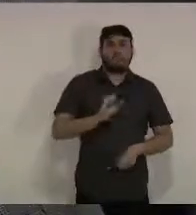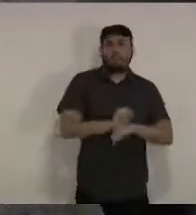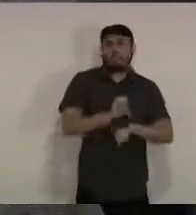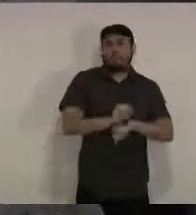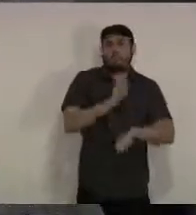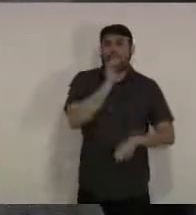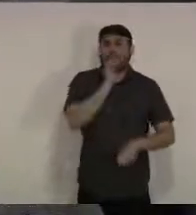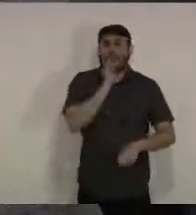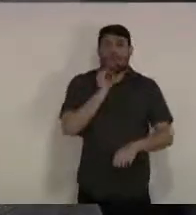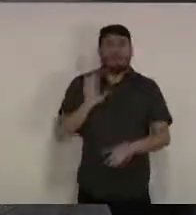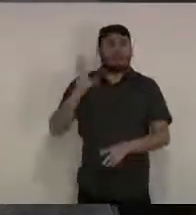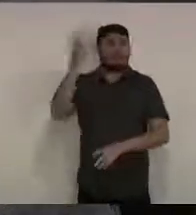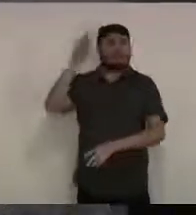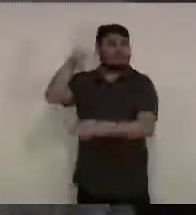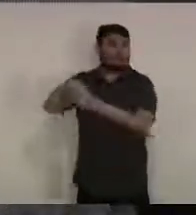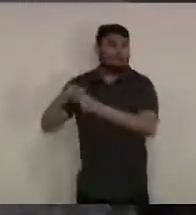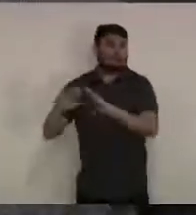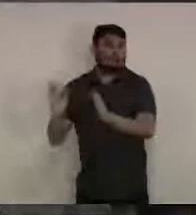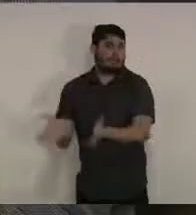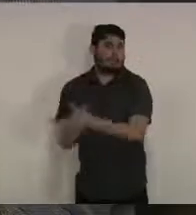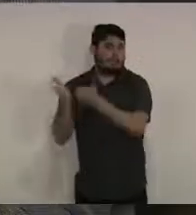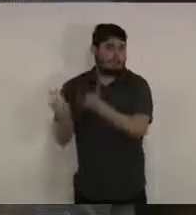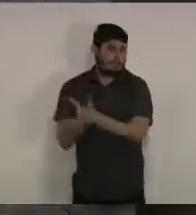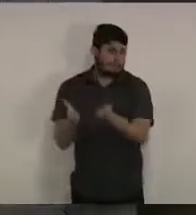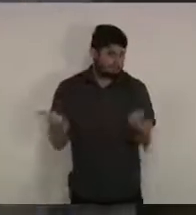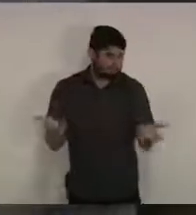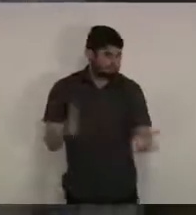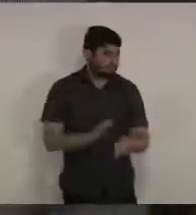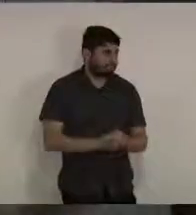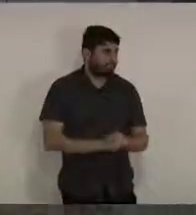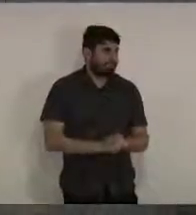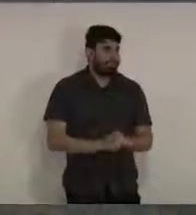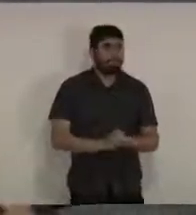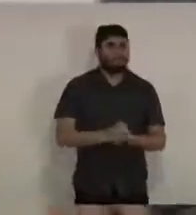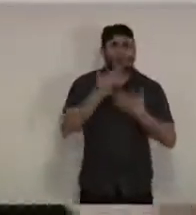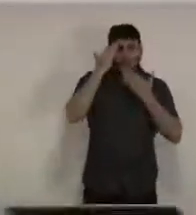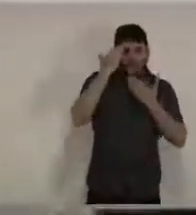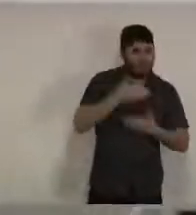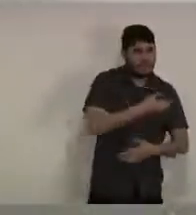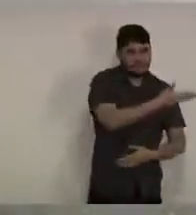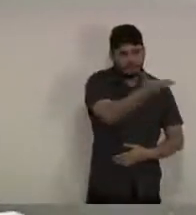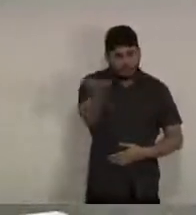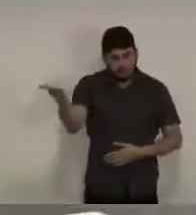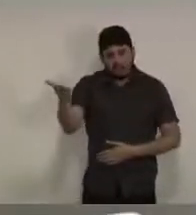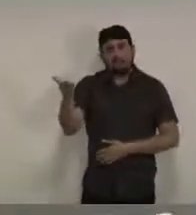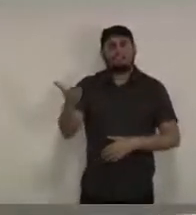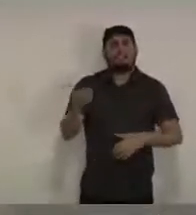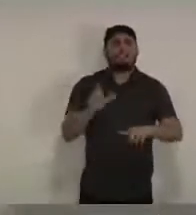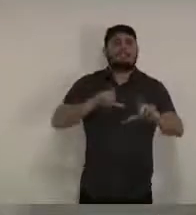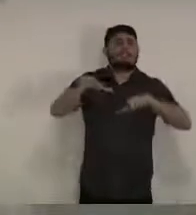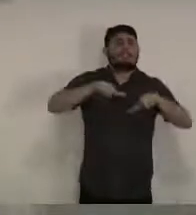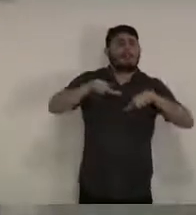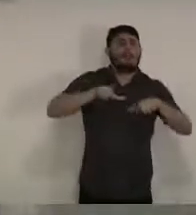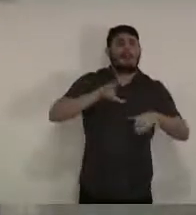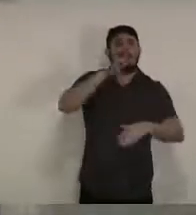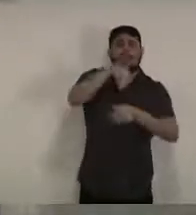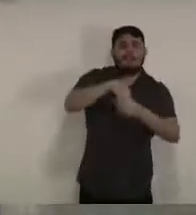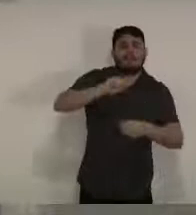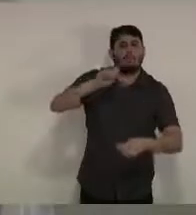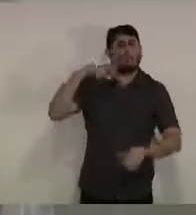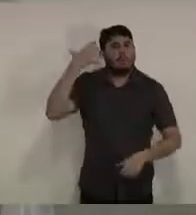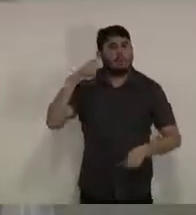da casa dos pobres muito obrigado obrigado a todos da imprensa pelo papel responsável no acompanhamento